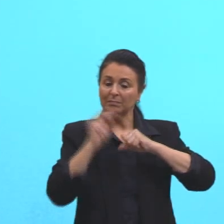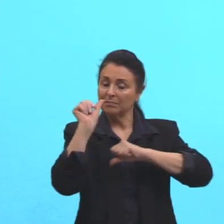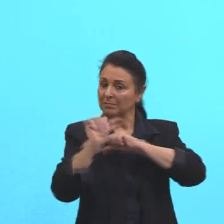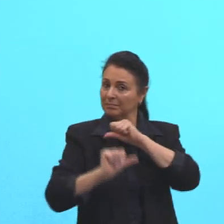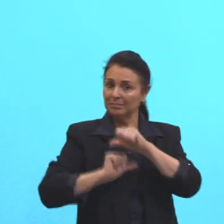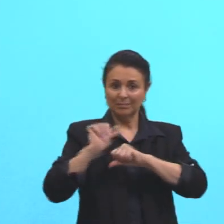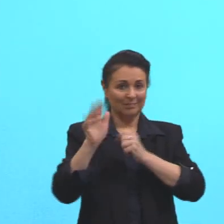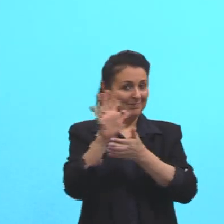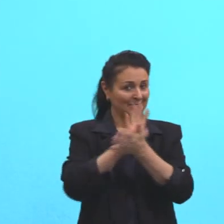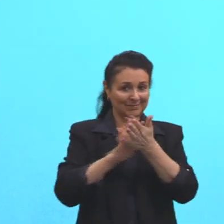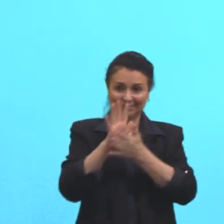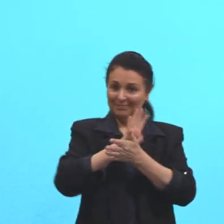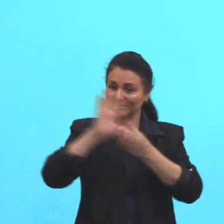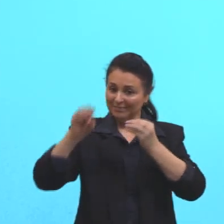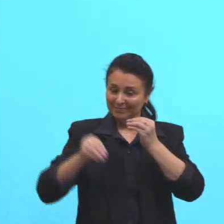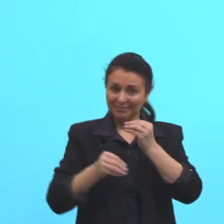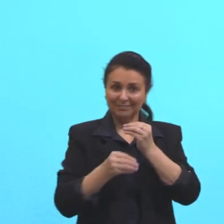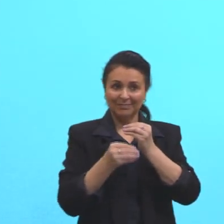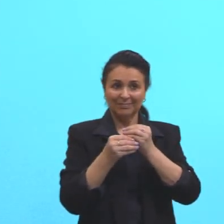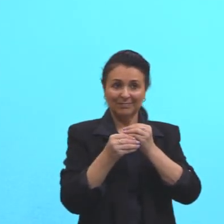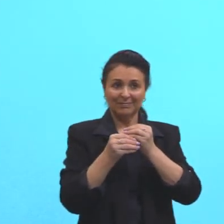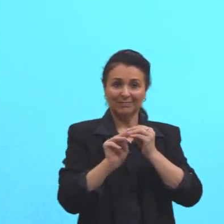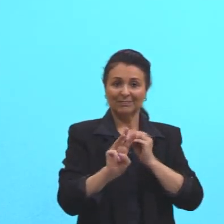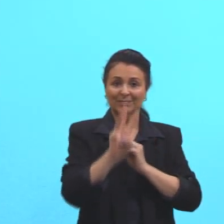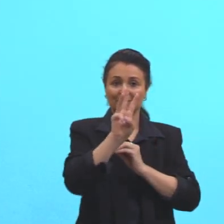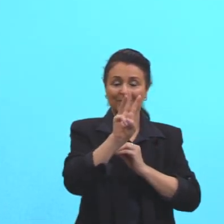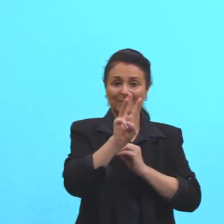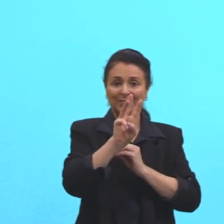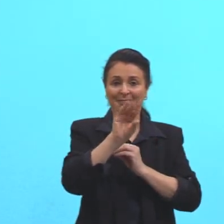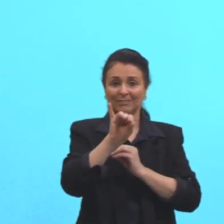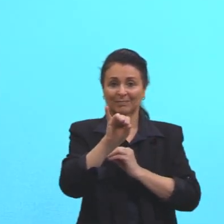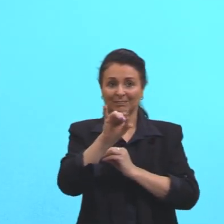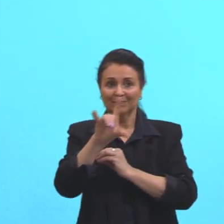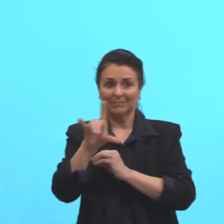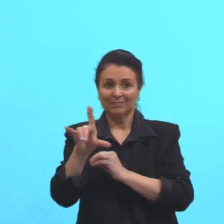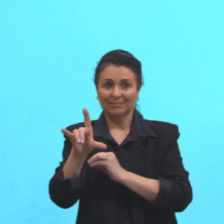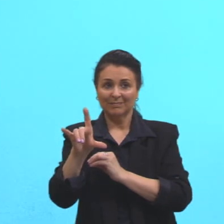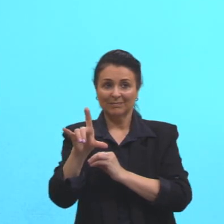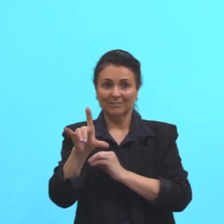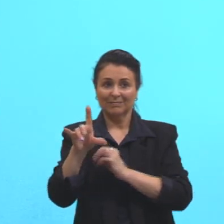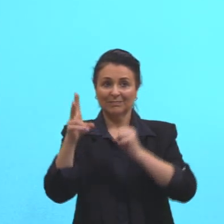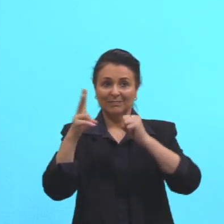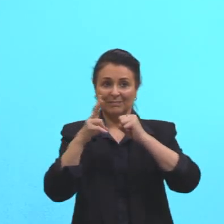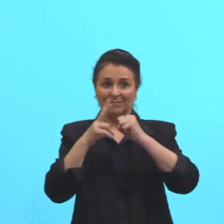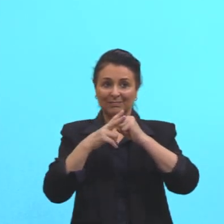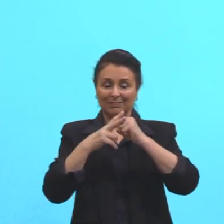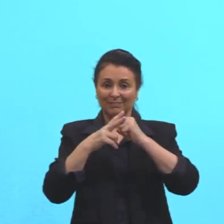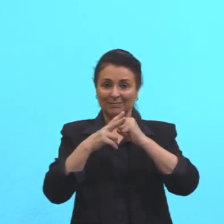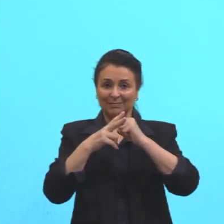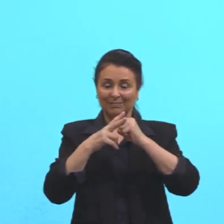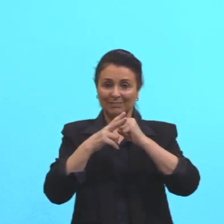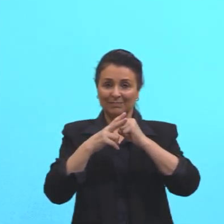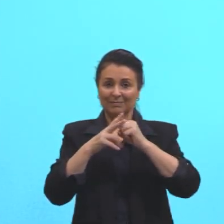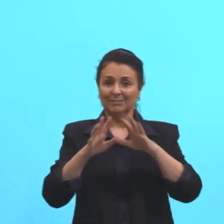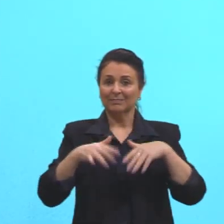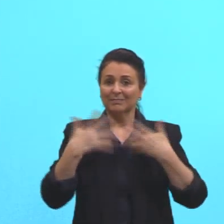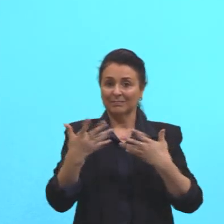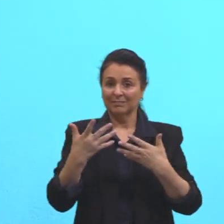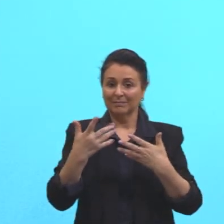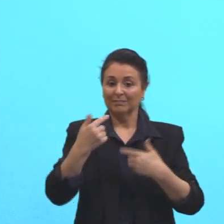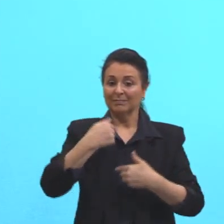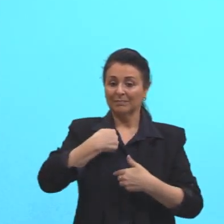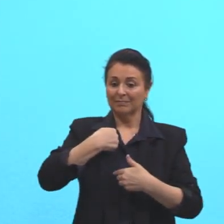nenhuma. Eu só acrescento o will na frente. I will go to the movies tomorrow. Então, eu